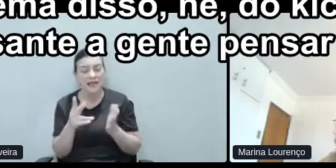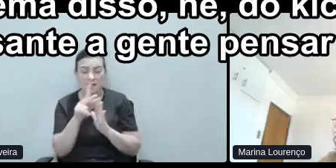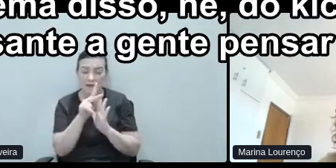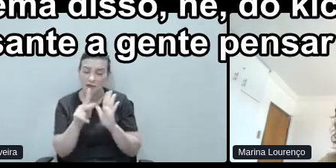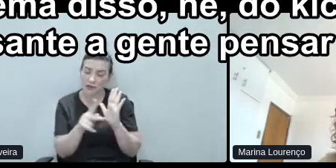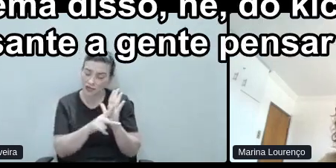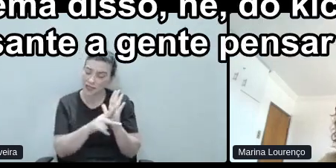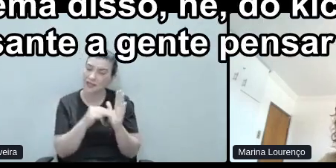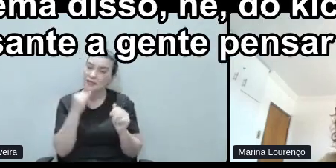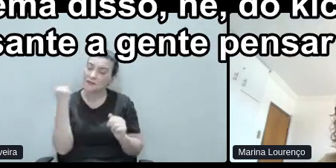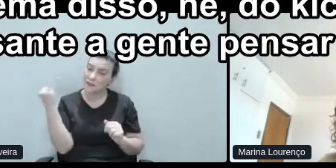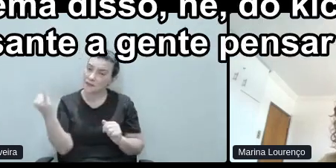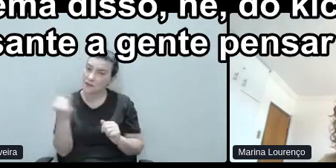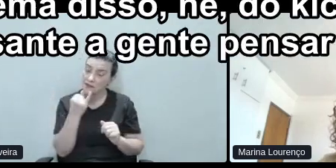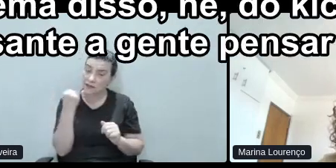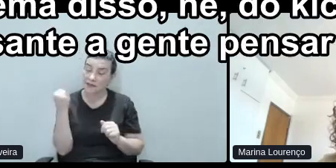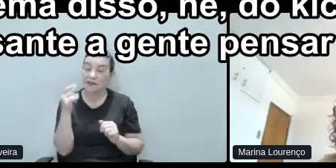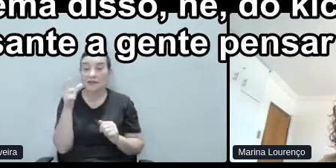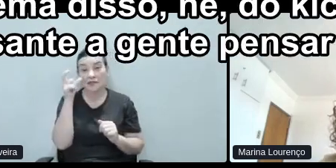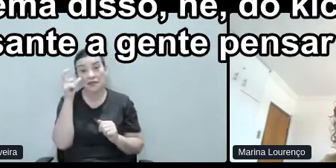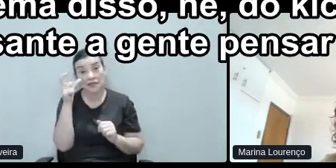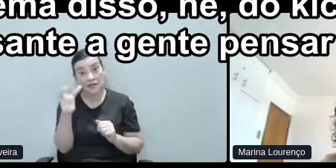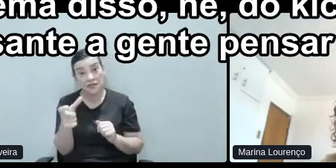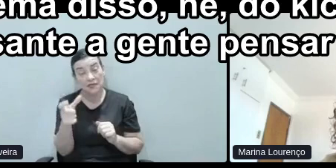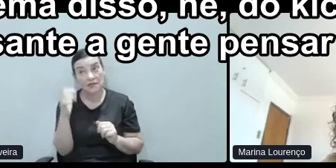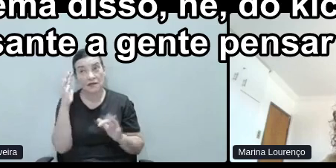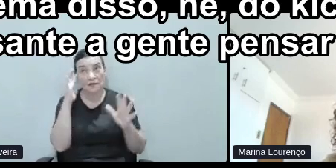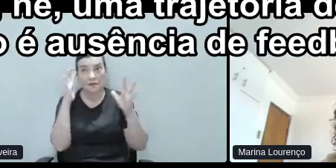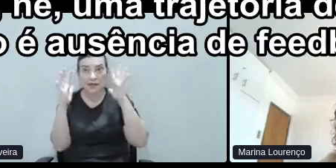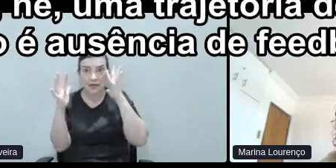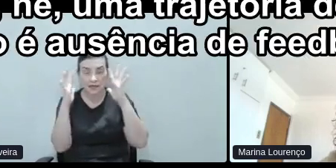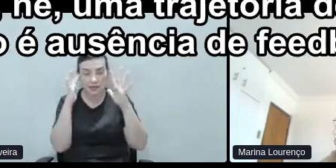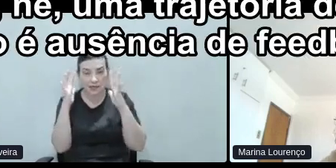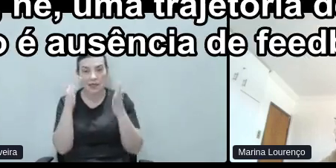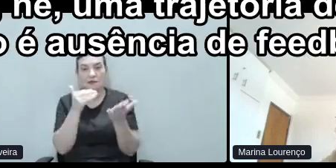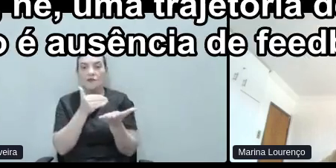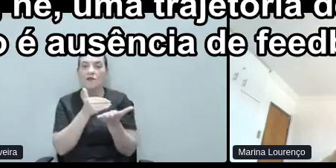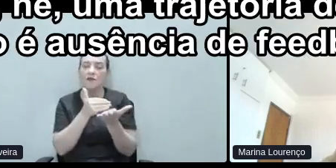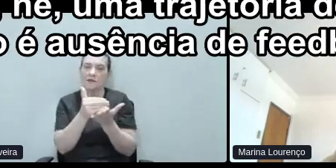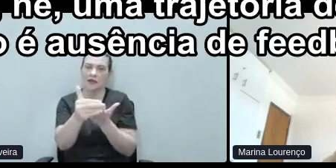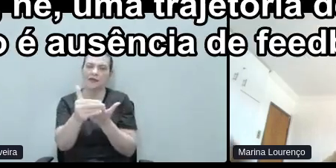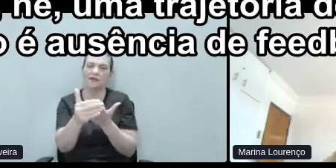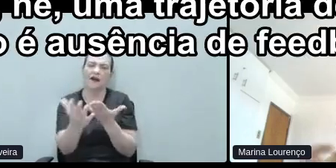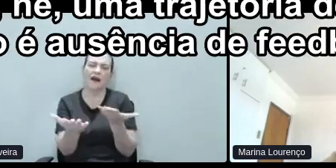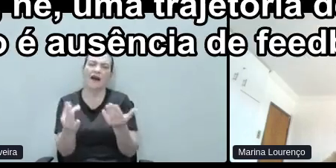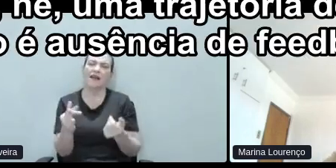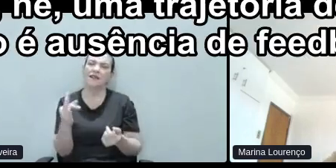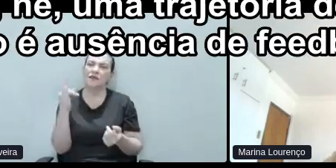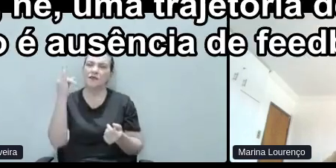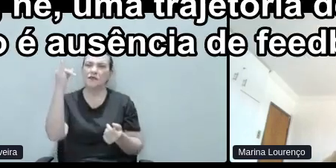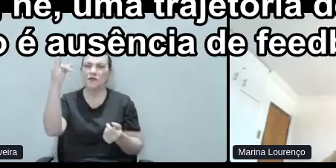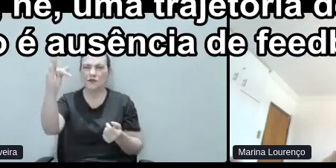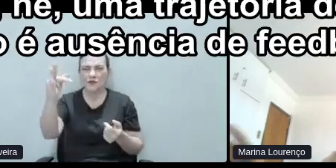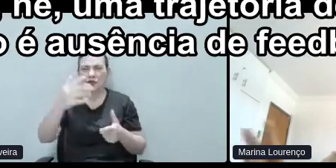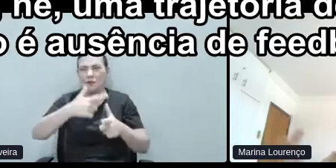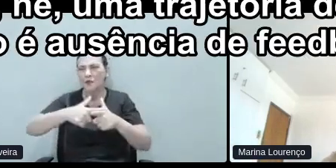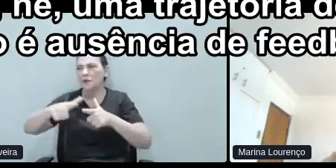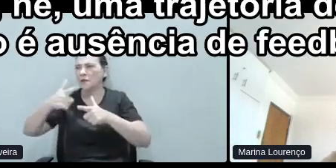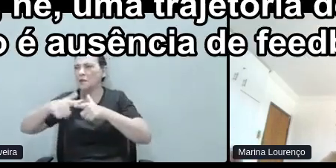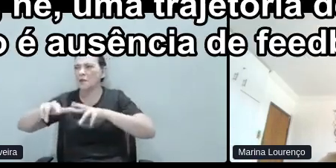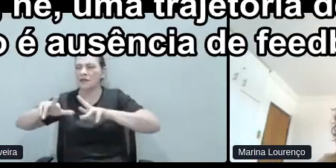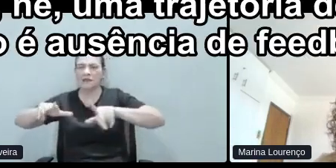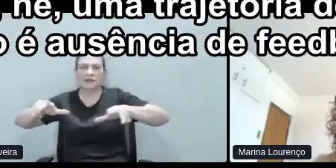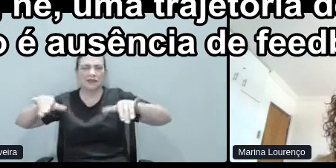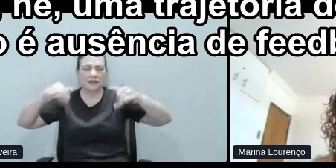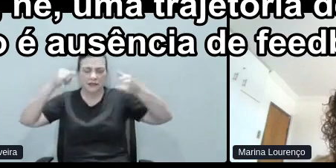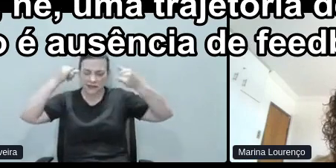-off? Então, é interessante a gente pensar desde o início, para evitar, né, uma trajetória de dor